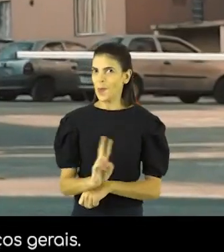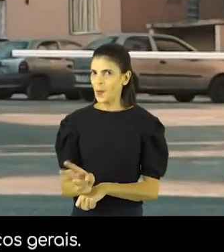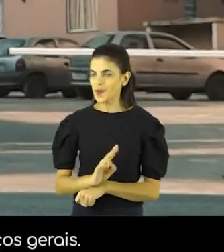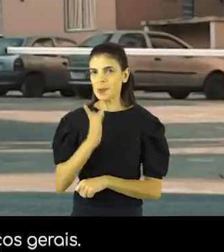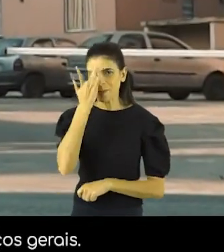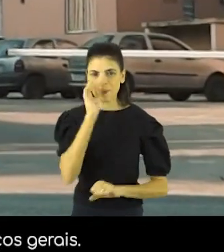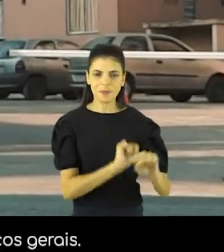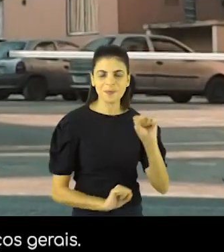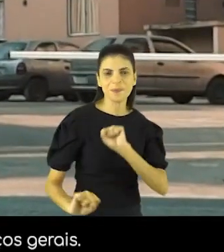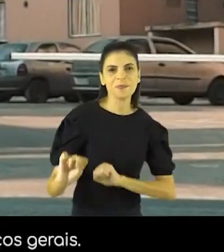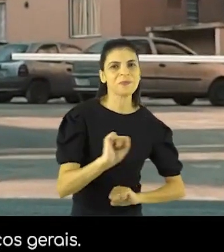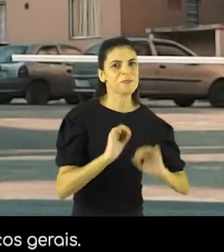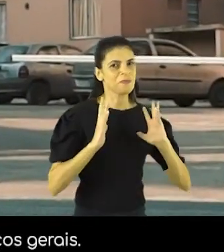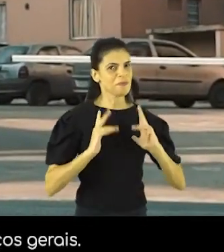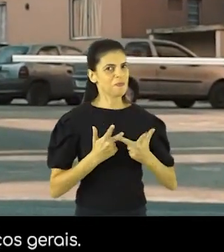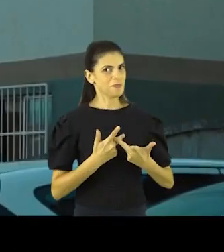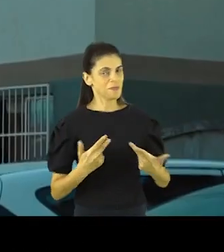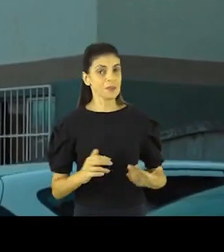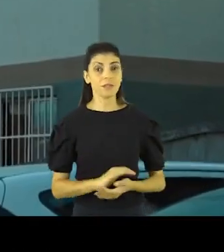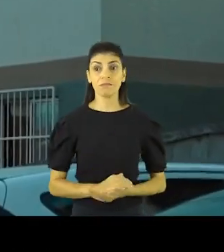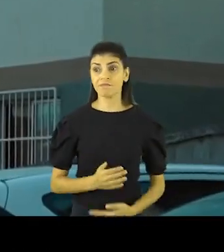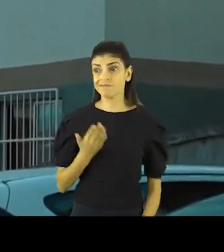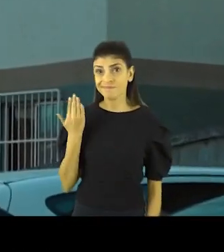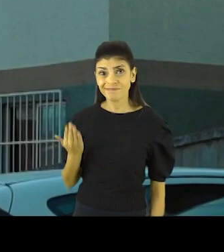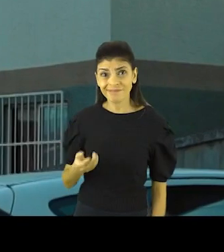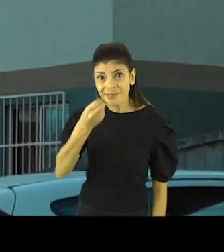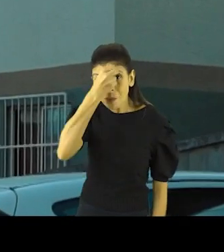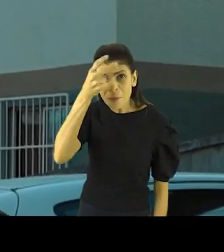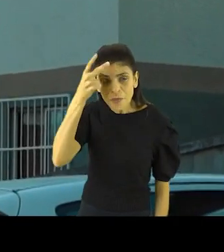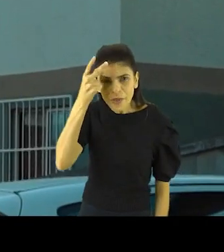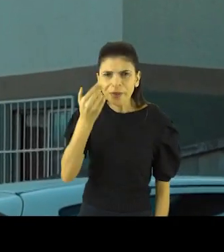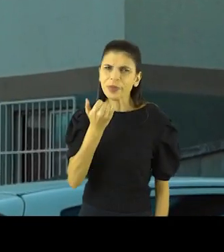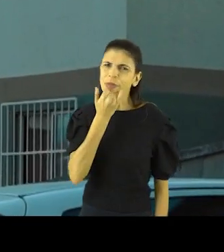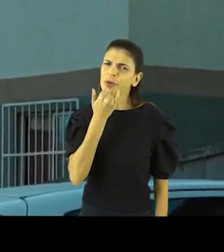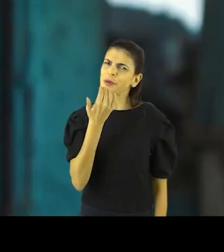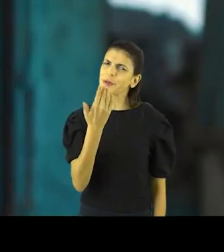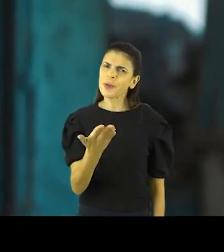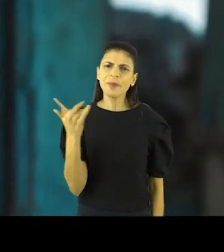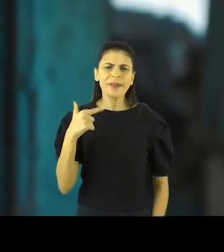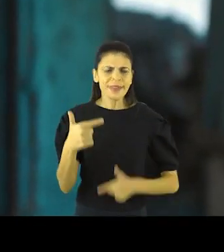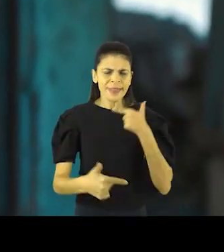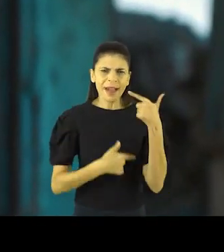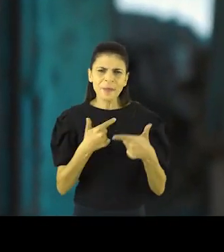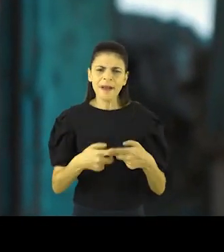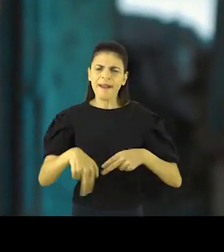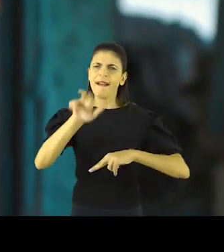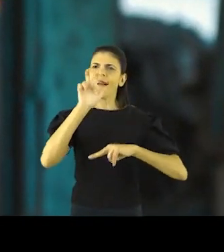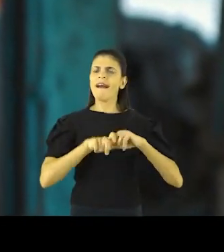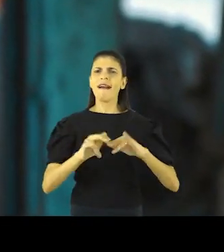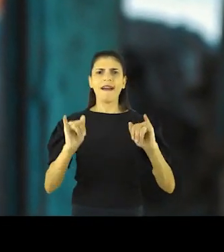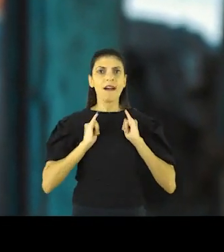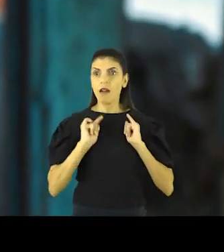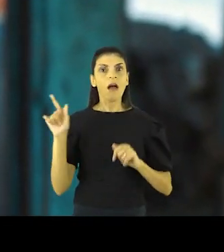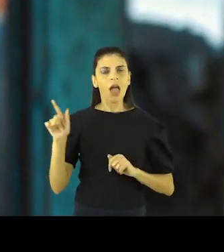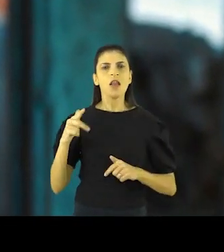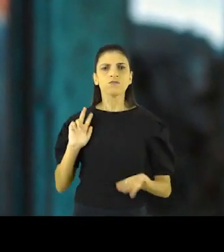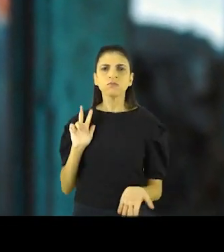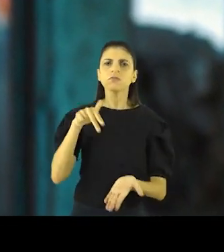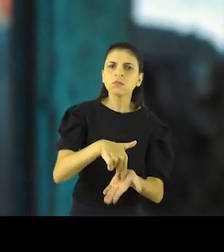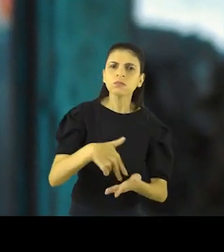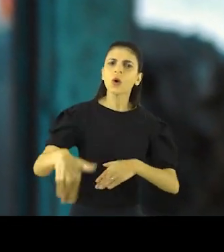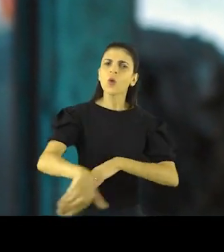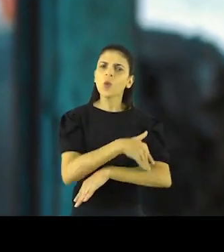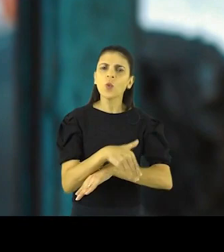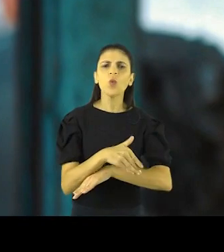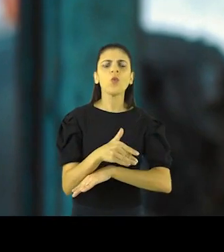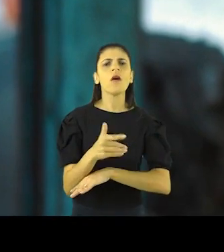porteiro, auxiliares de serviços gerais. O prefeito de gabinete não resolve. E o Rogério é